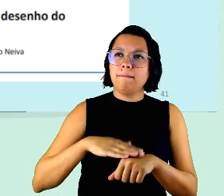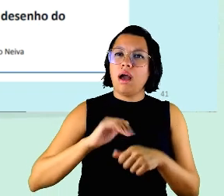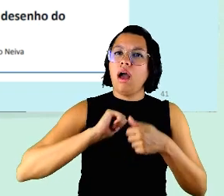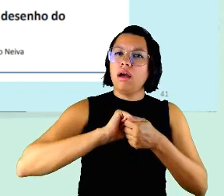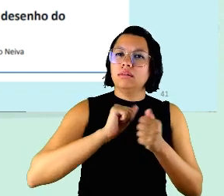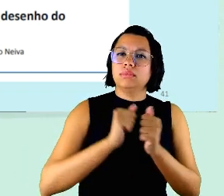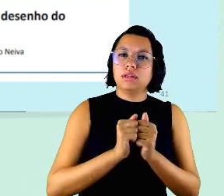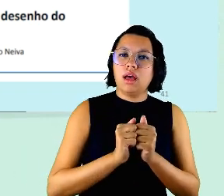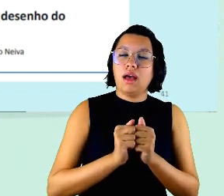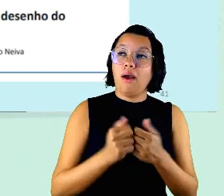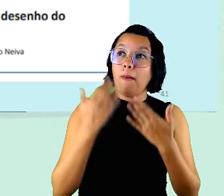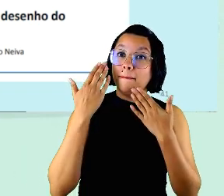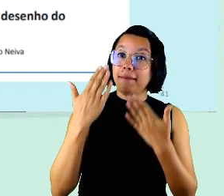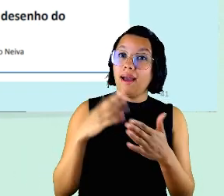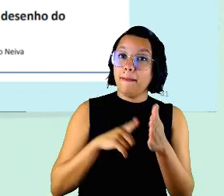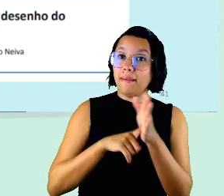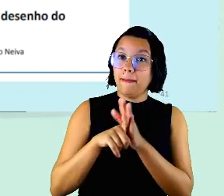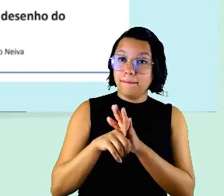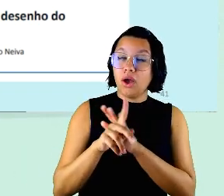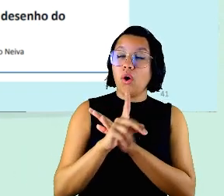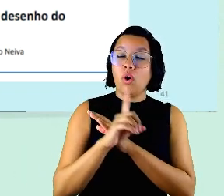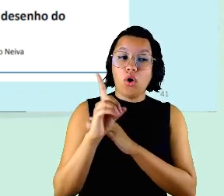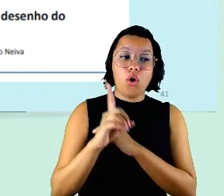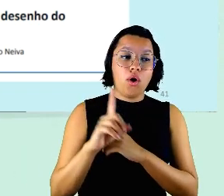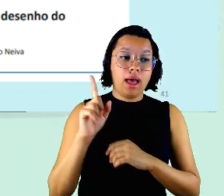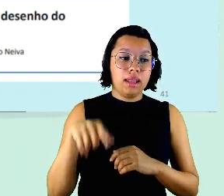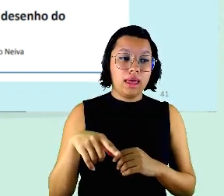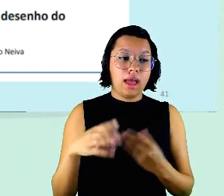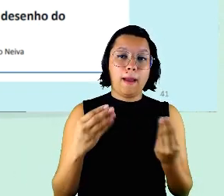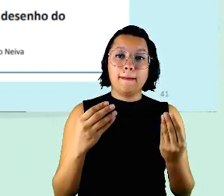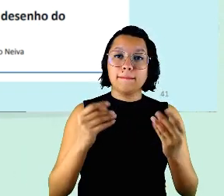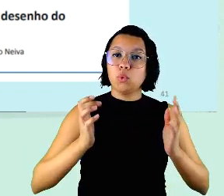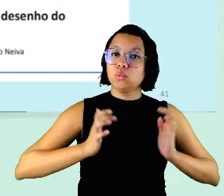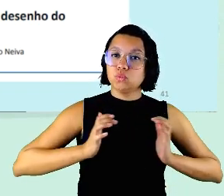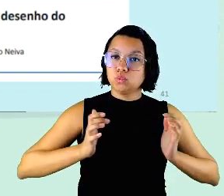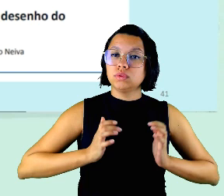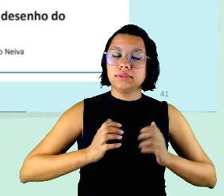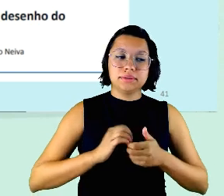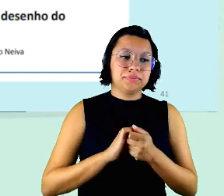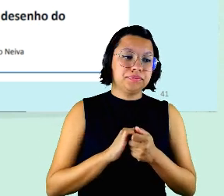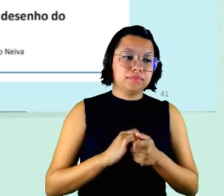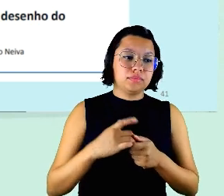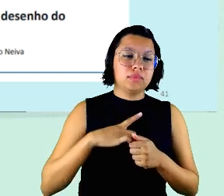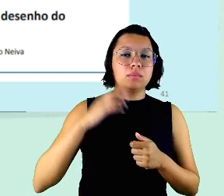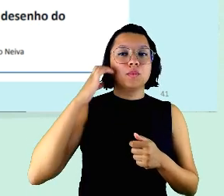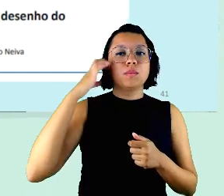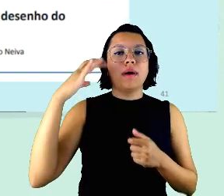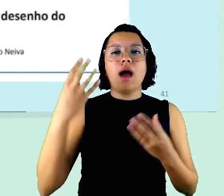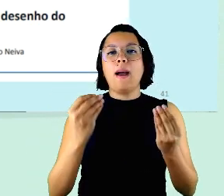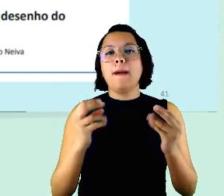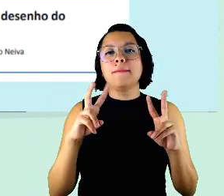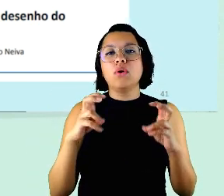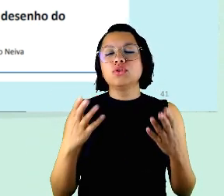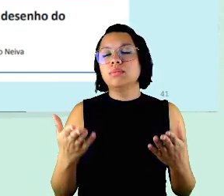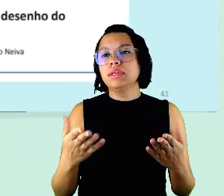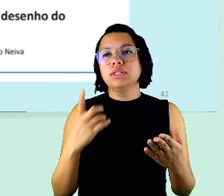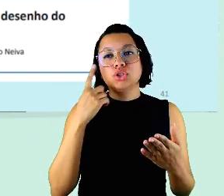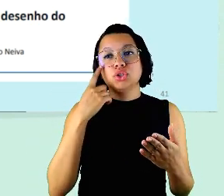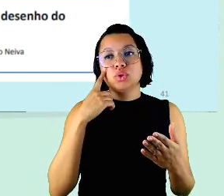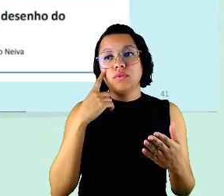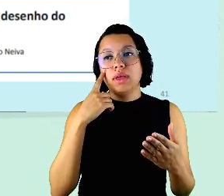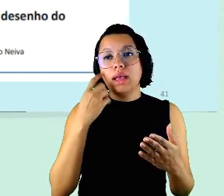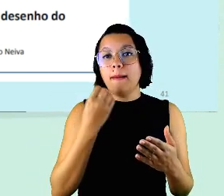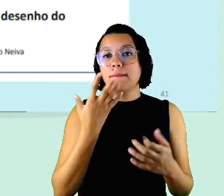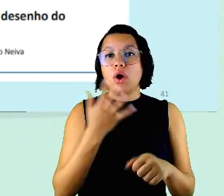Obrigada pela pergunta doutor Décio ela é bastante rica temos pensado bastante sobre isso e a gente vê que as boas